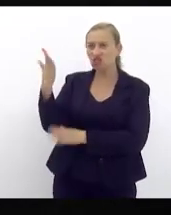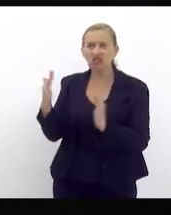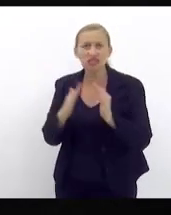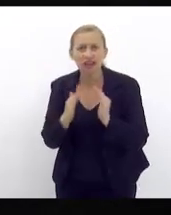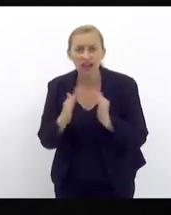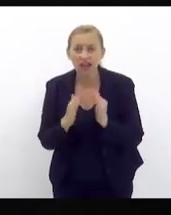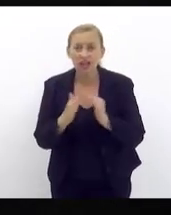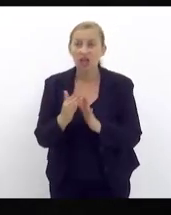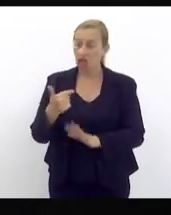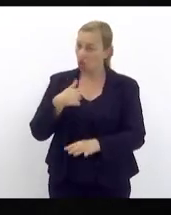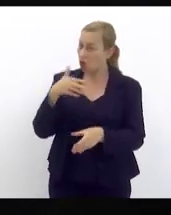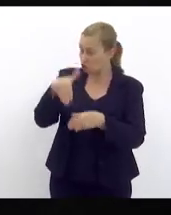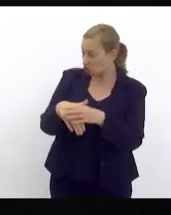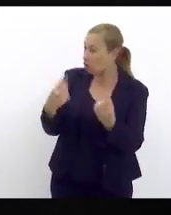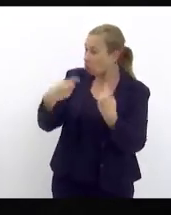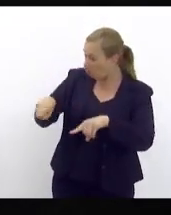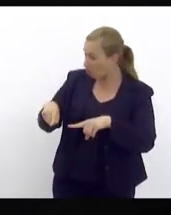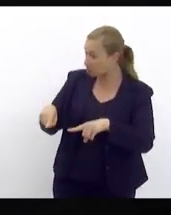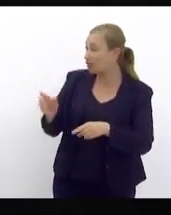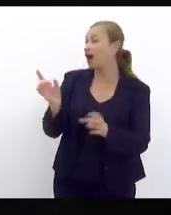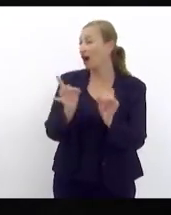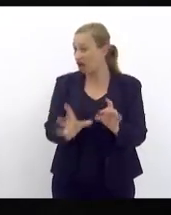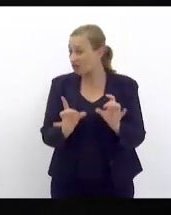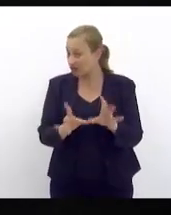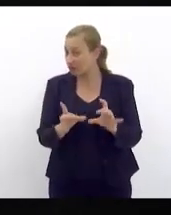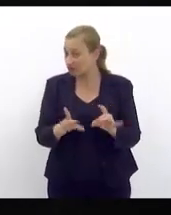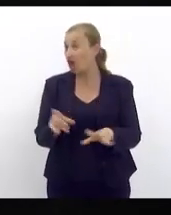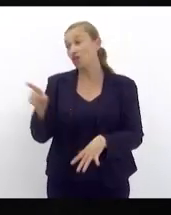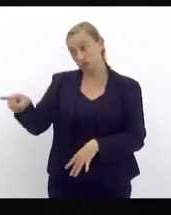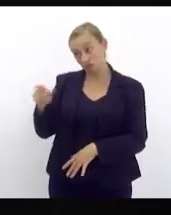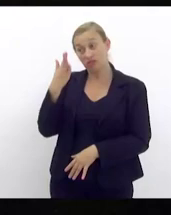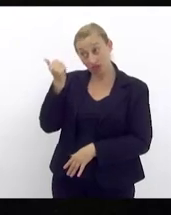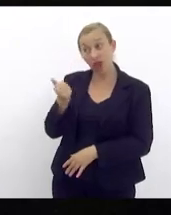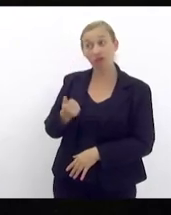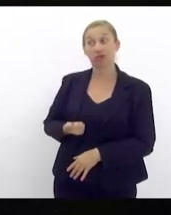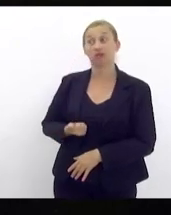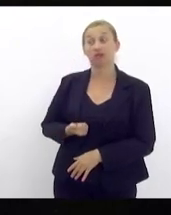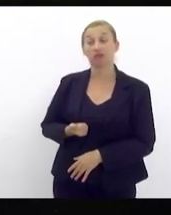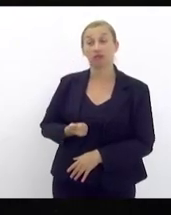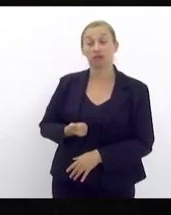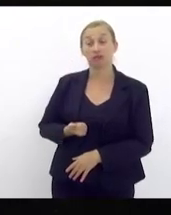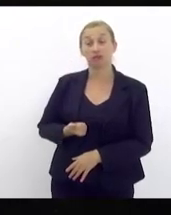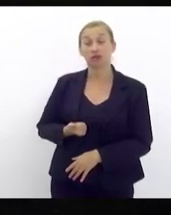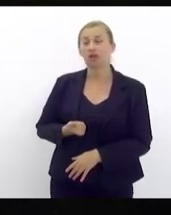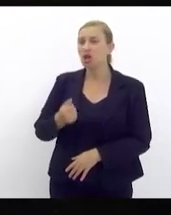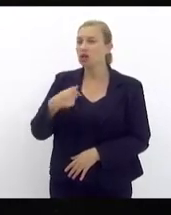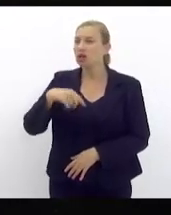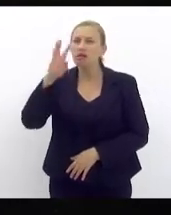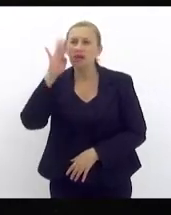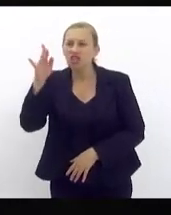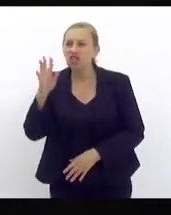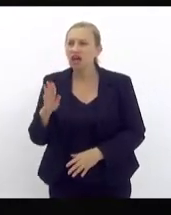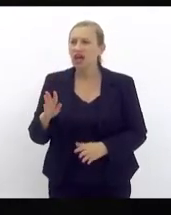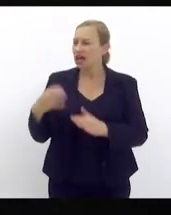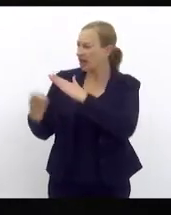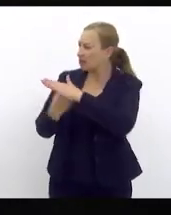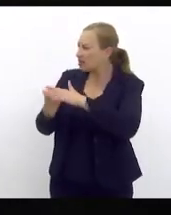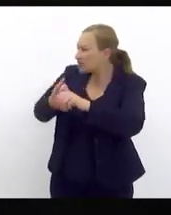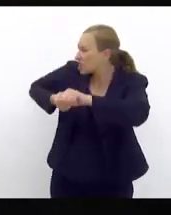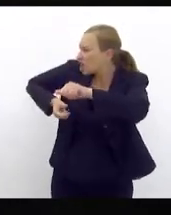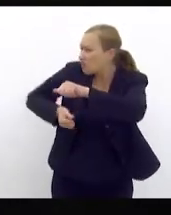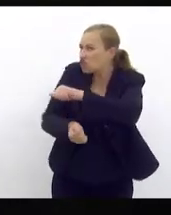casa e eu vou ter conta a venda da CEDAI vossa excelência sabe disso muitos aqui imaginavam que a empresa iria investir